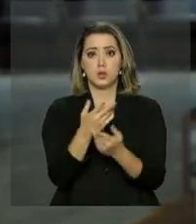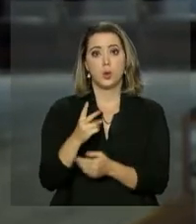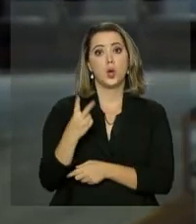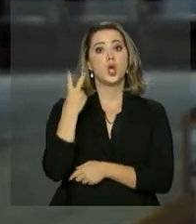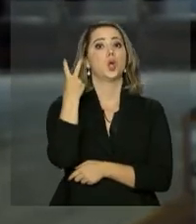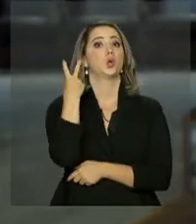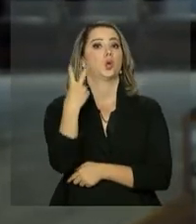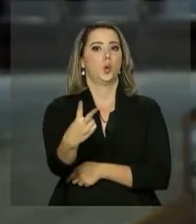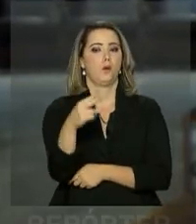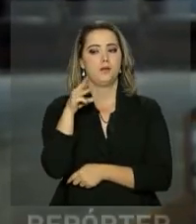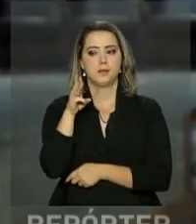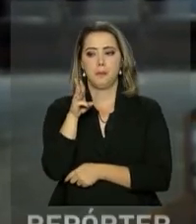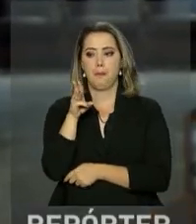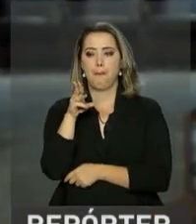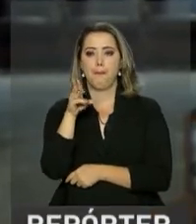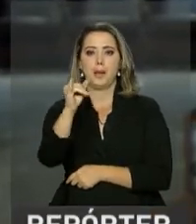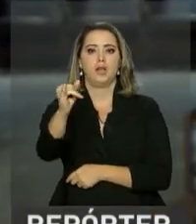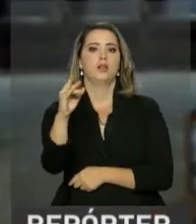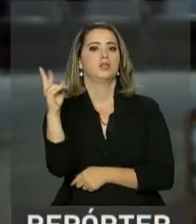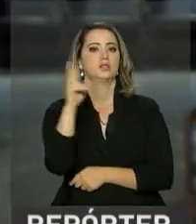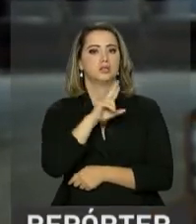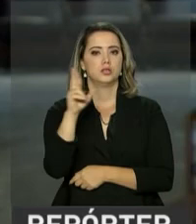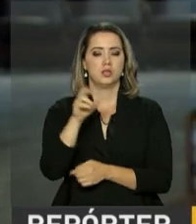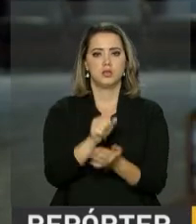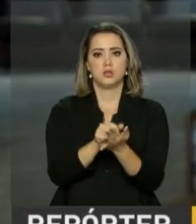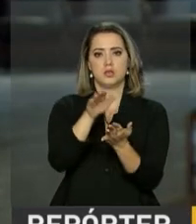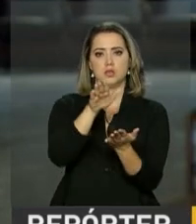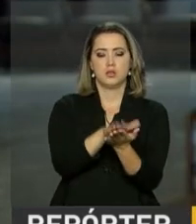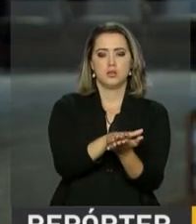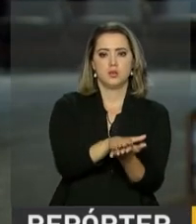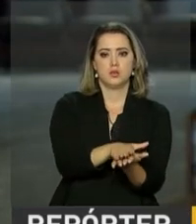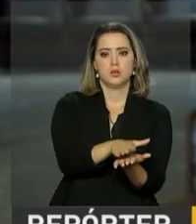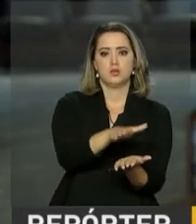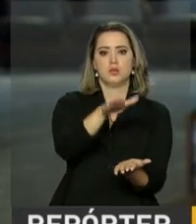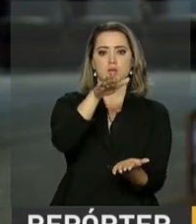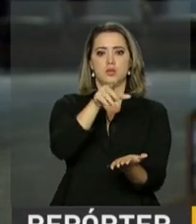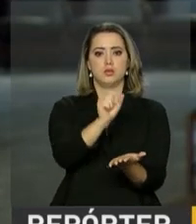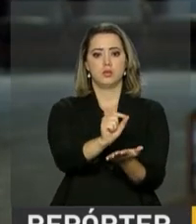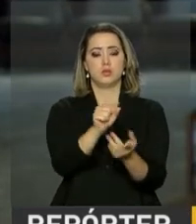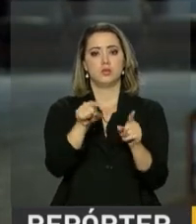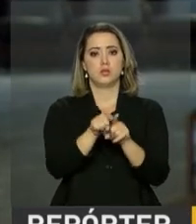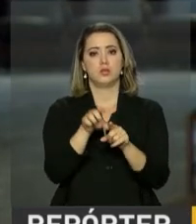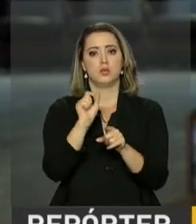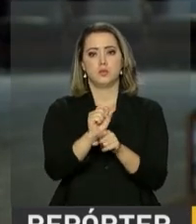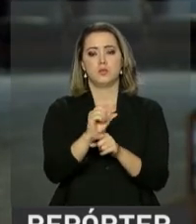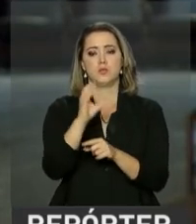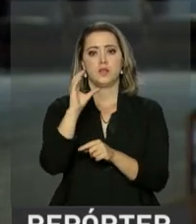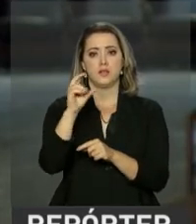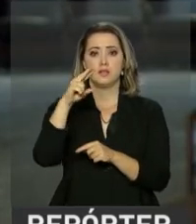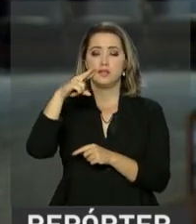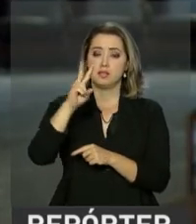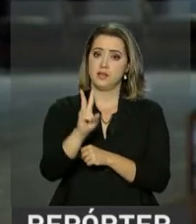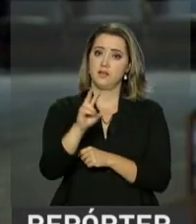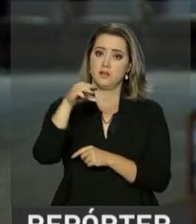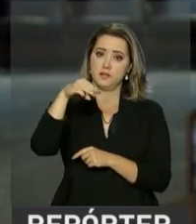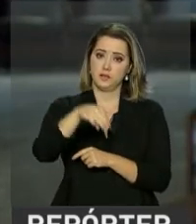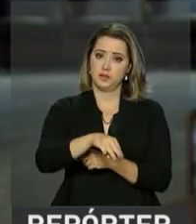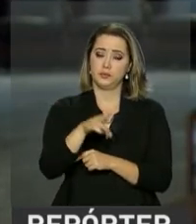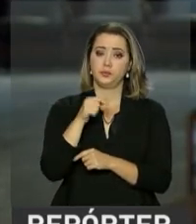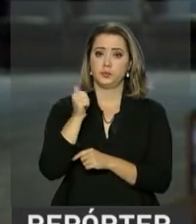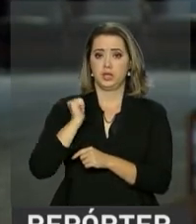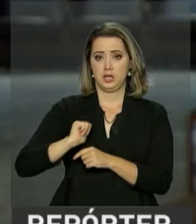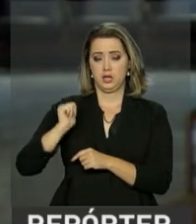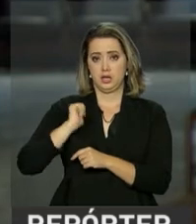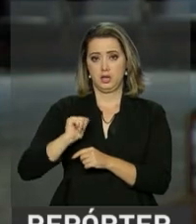2 bilhões. E a multa máxima da Comissão de Valores Mobiliários, a CVM, para crimes na